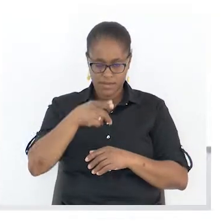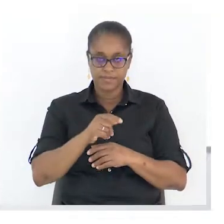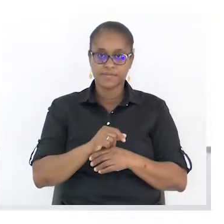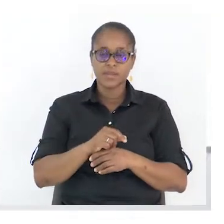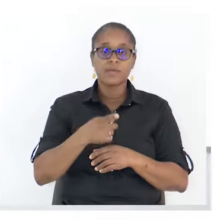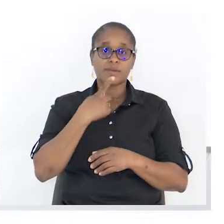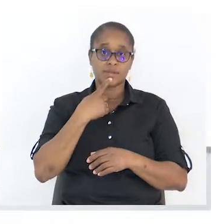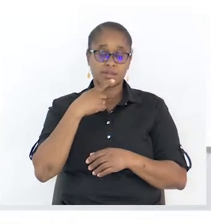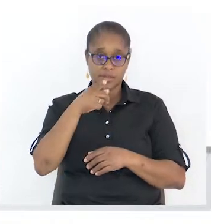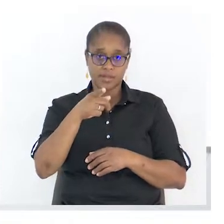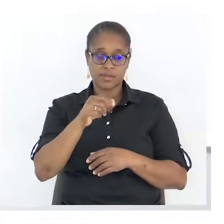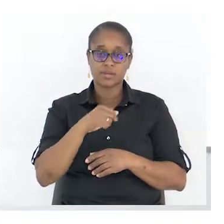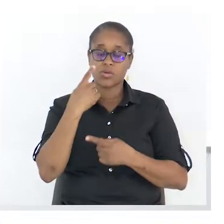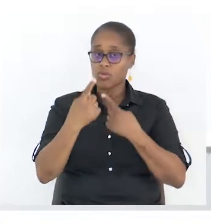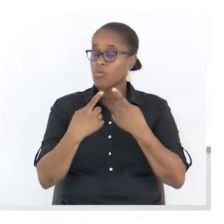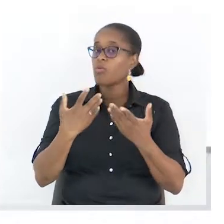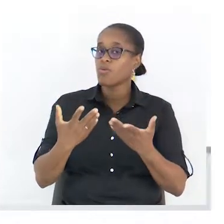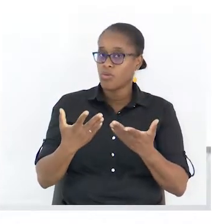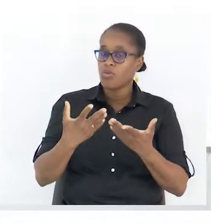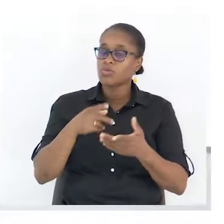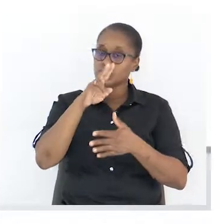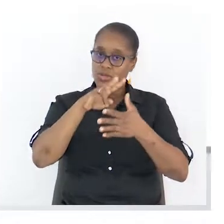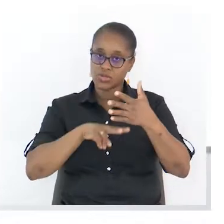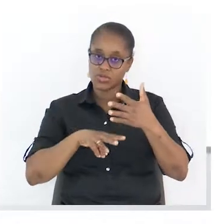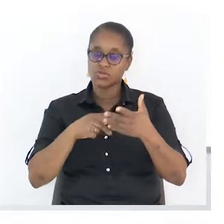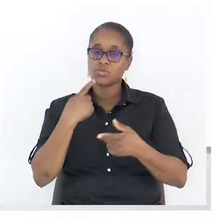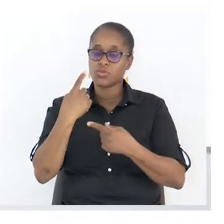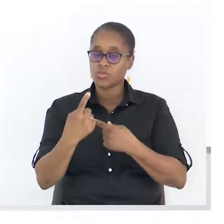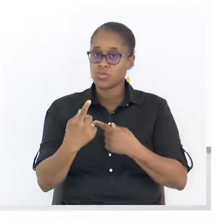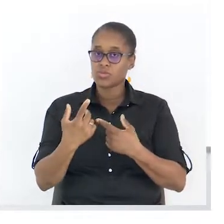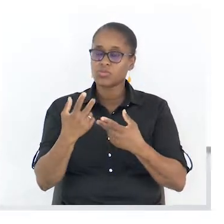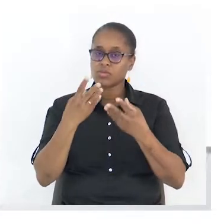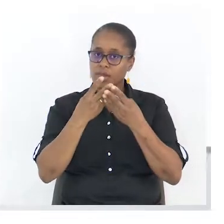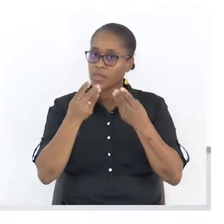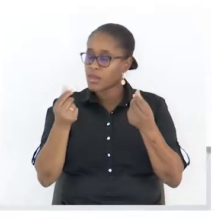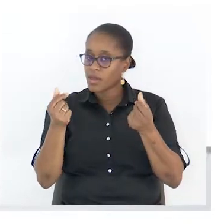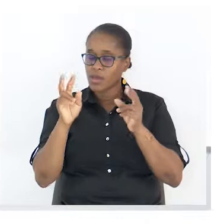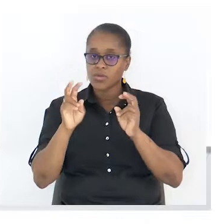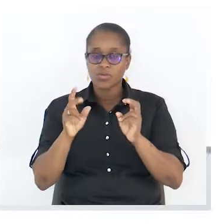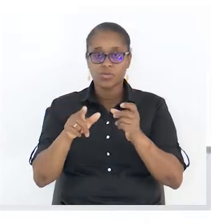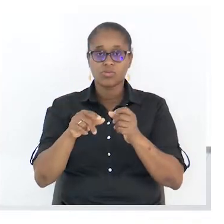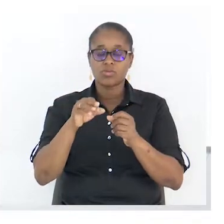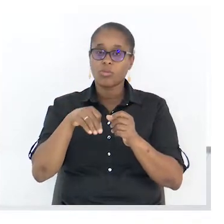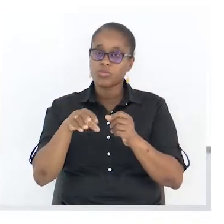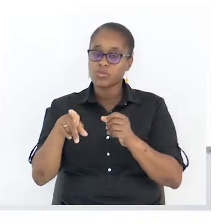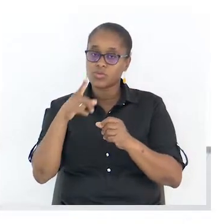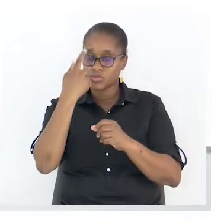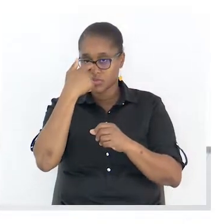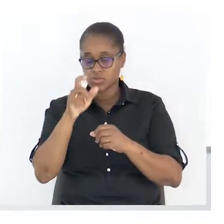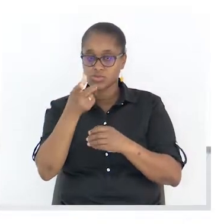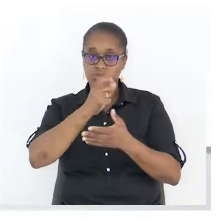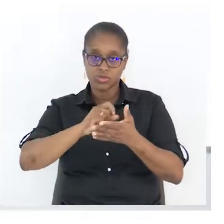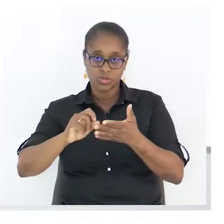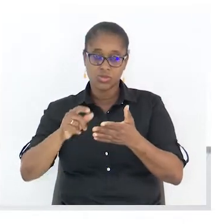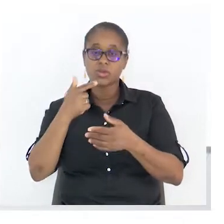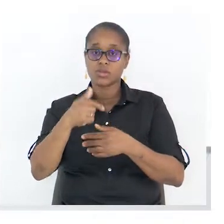determinado texto, um determinado conteúdo proposicional de um escritor, tens que sempre